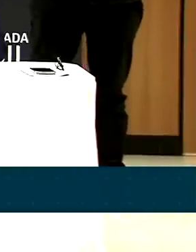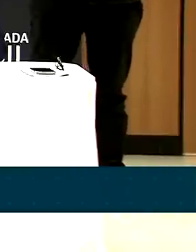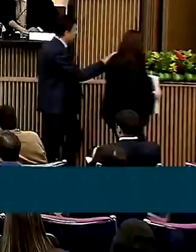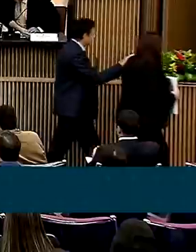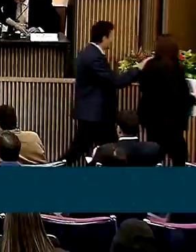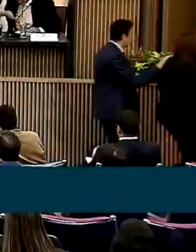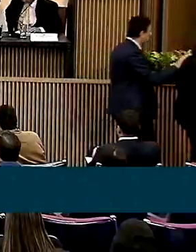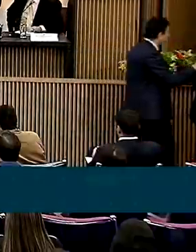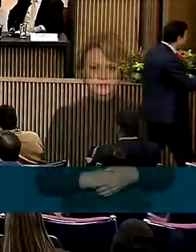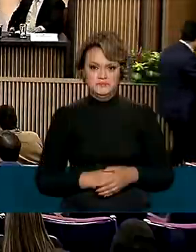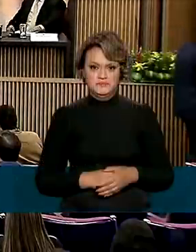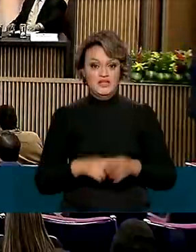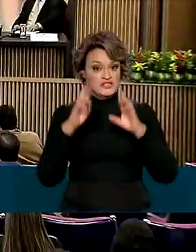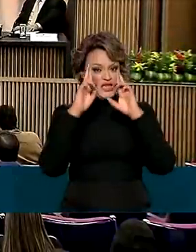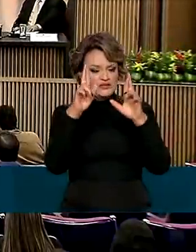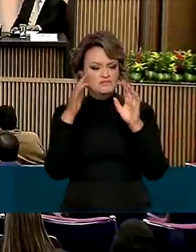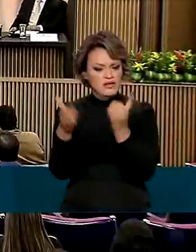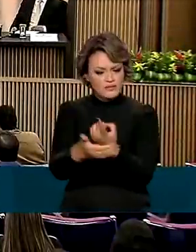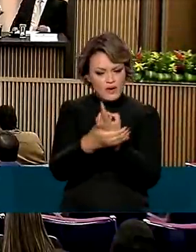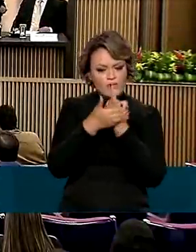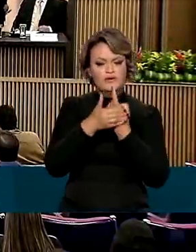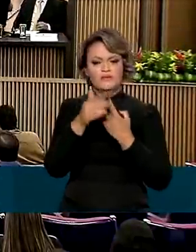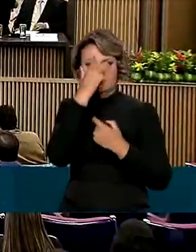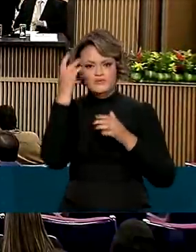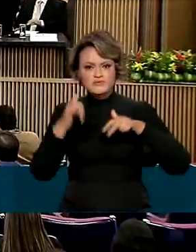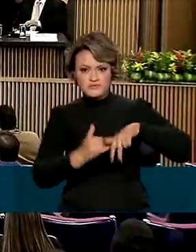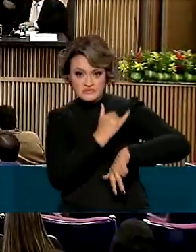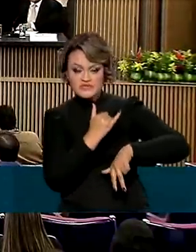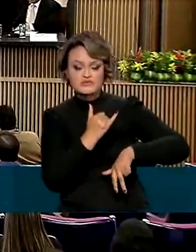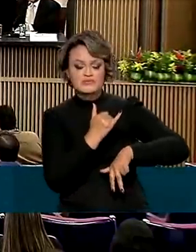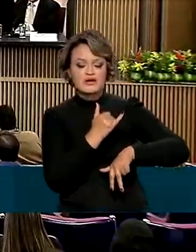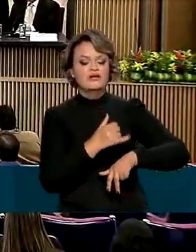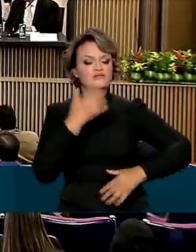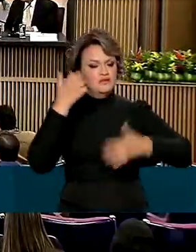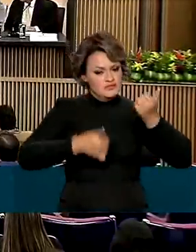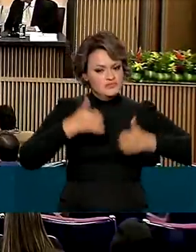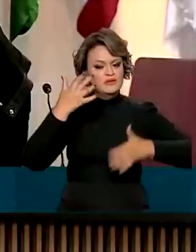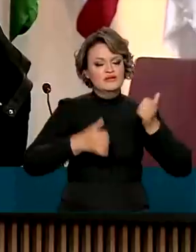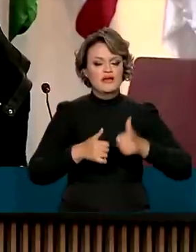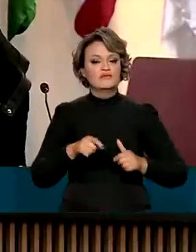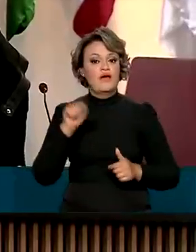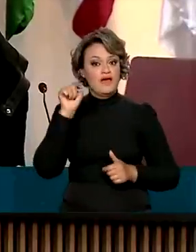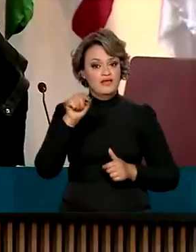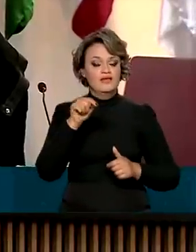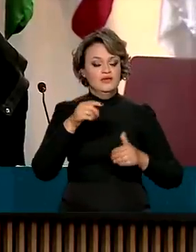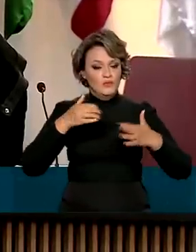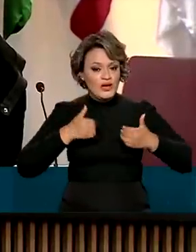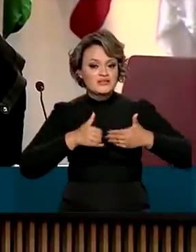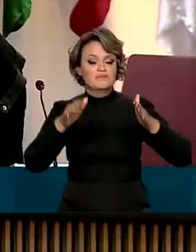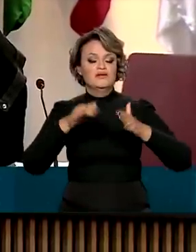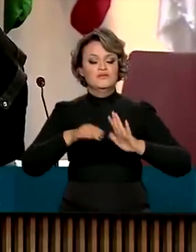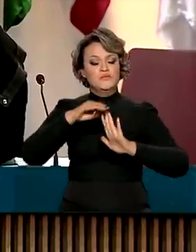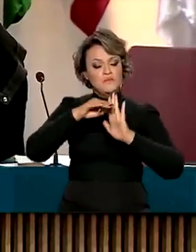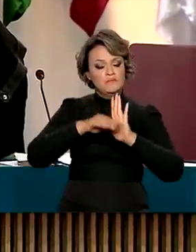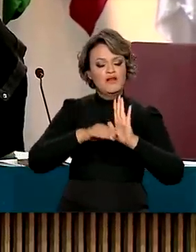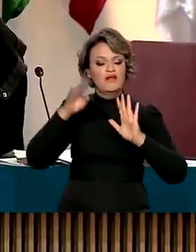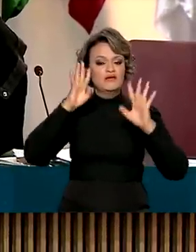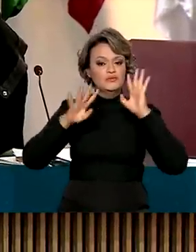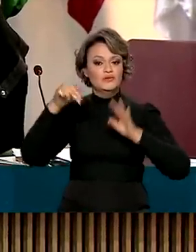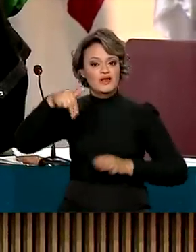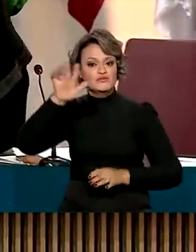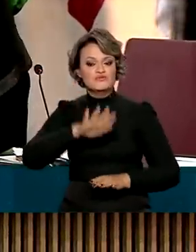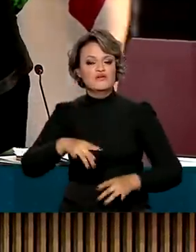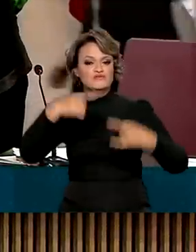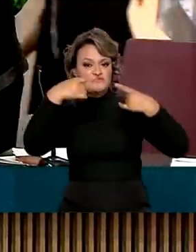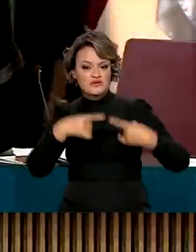está sofrendo. O respeito e o acolhimento às vítimas também foi bastante pontuado durante o lançamento do Plano Nacional de